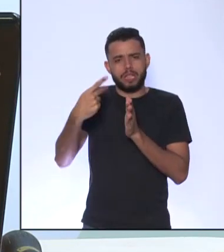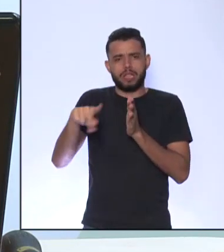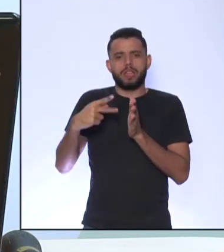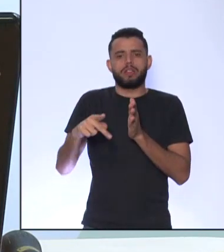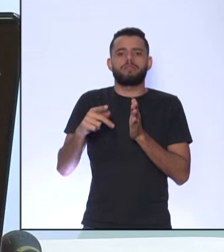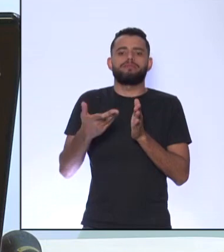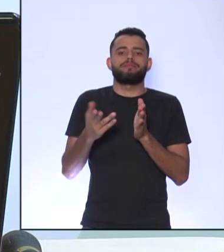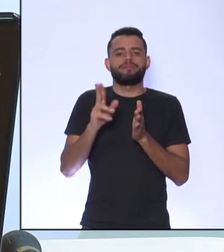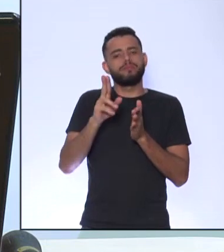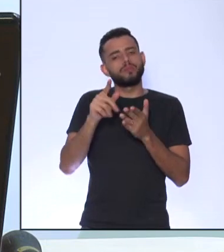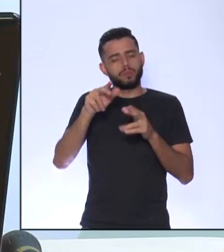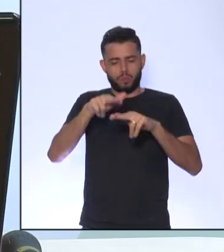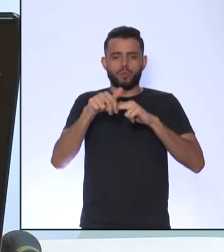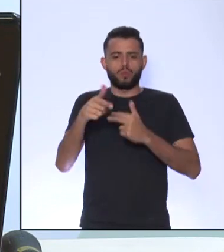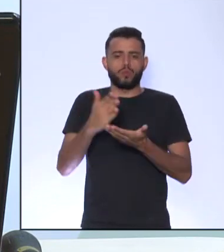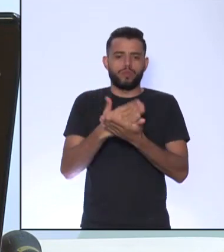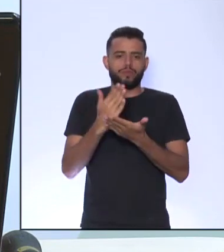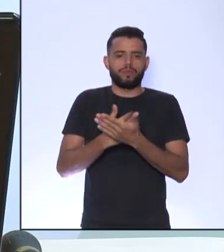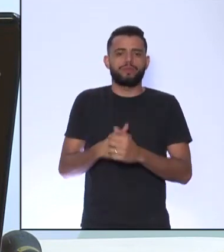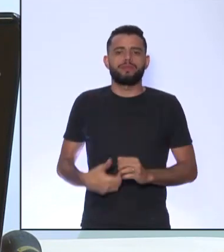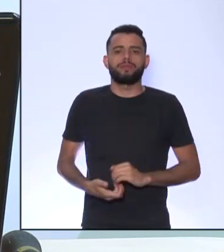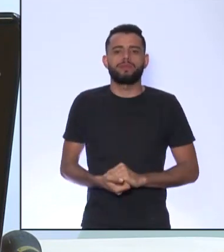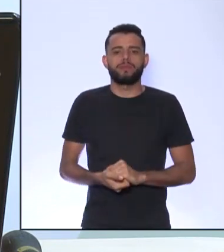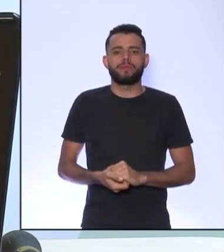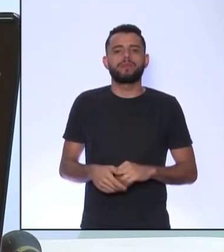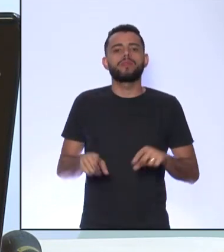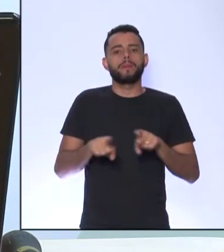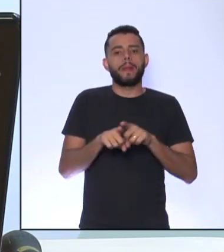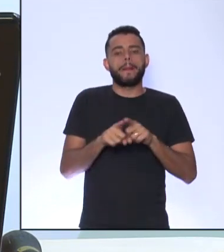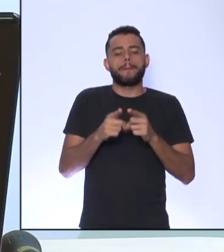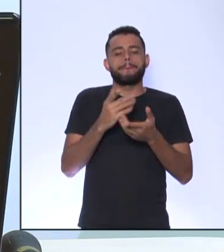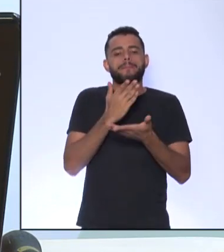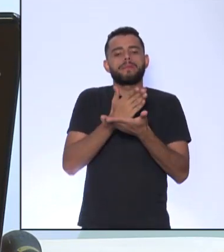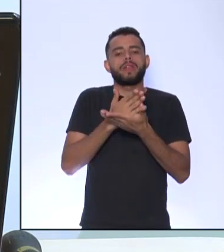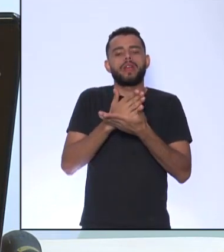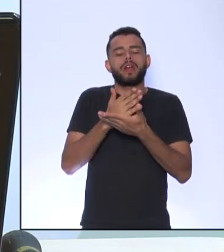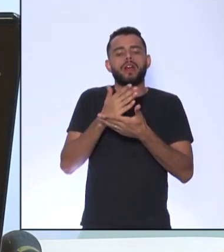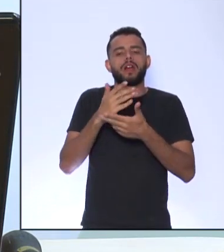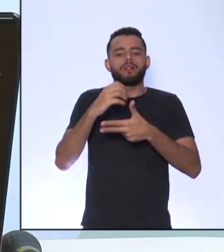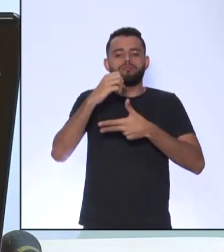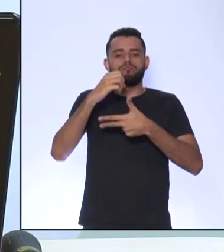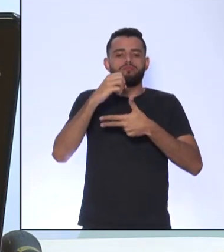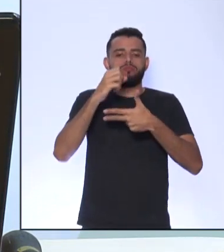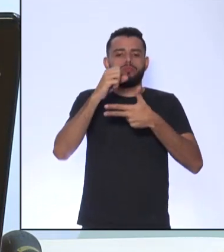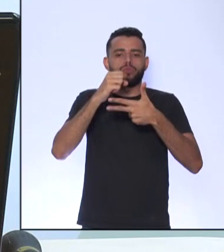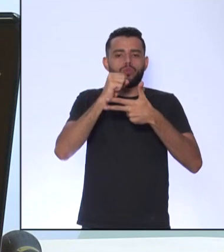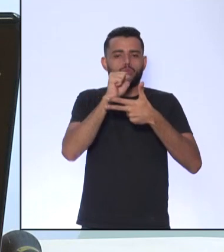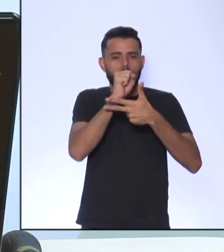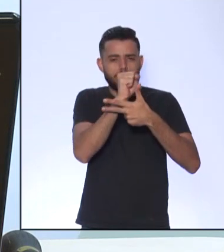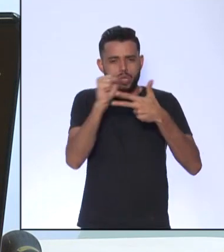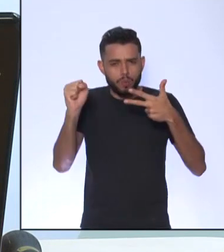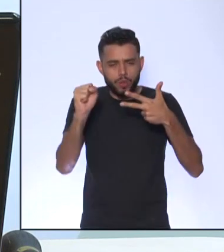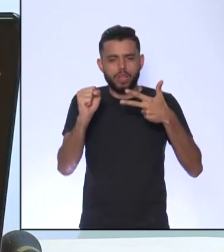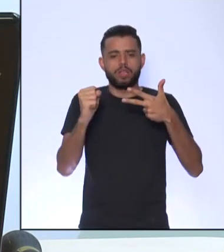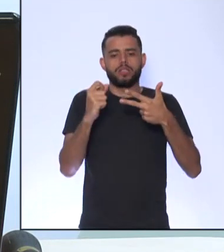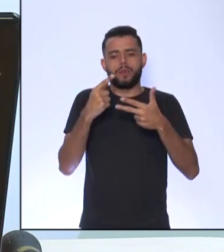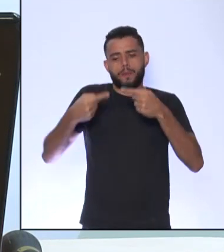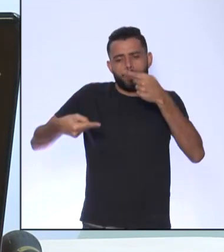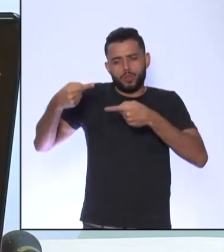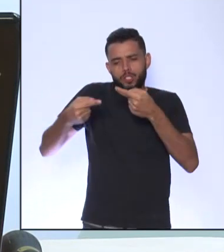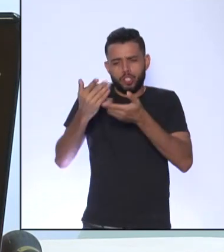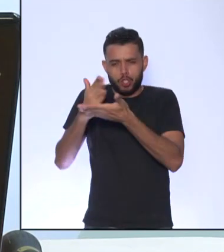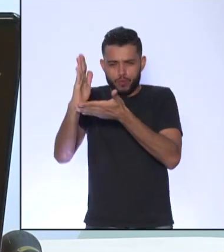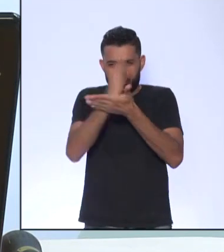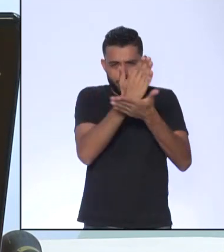O Trips A divisão política em três Como a gente trabalhou na primeira atividade O